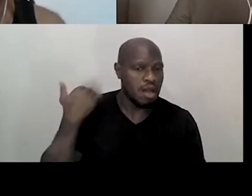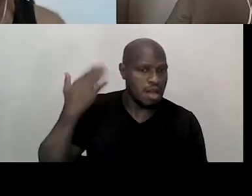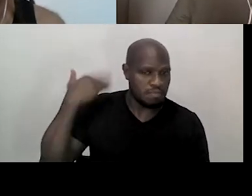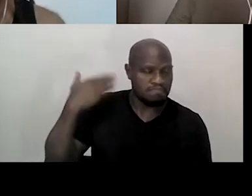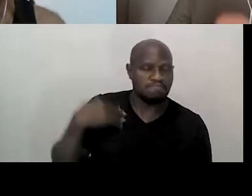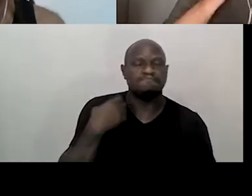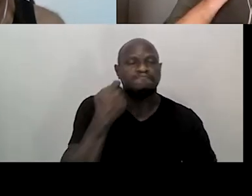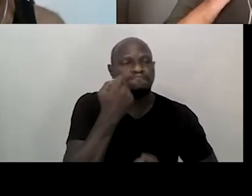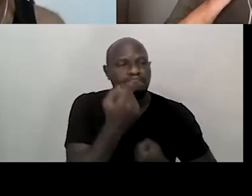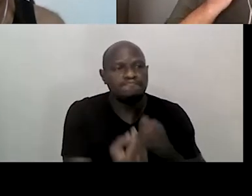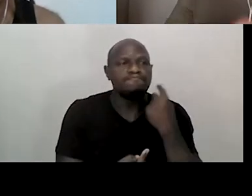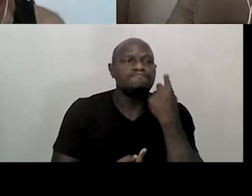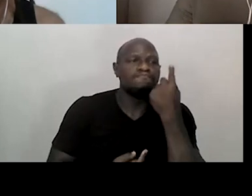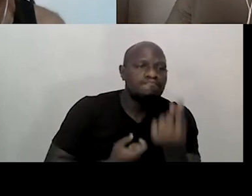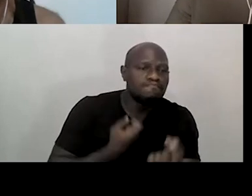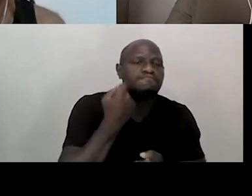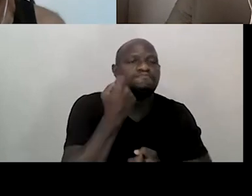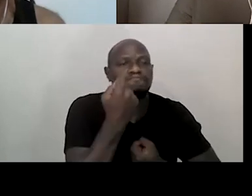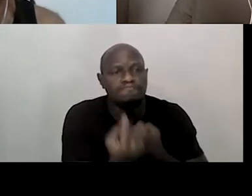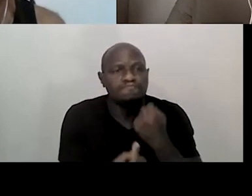agora a gente conseguiu